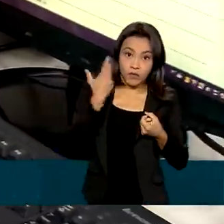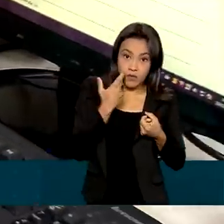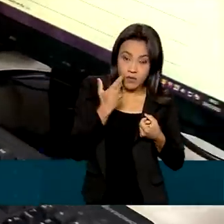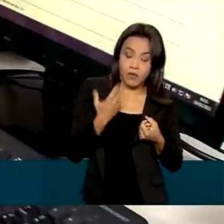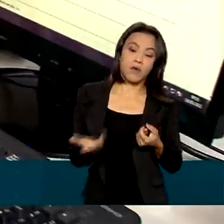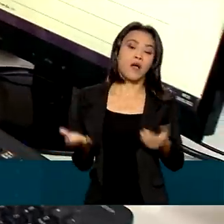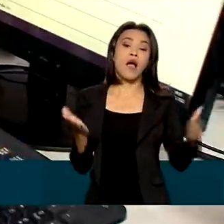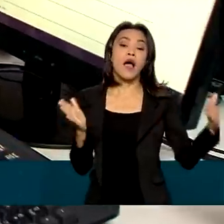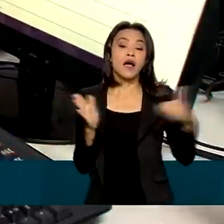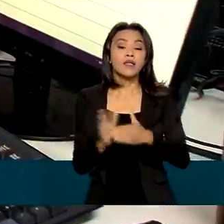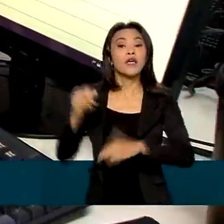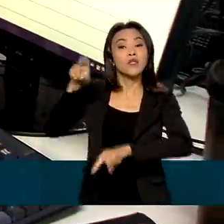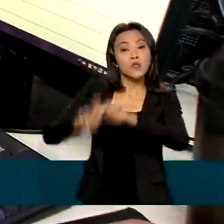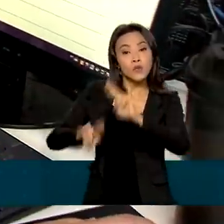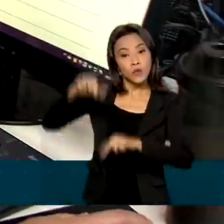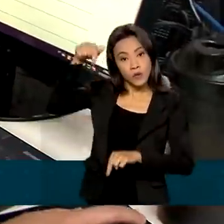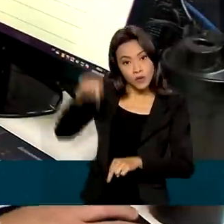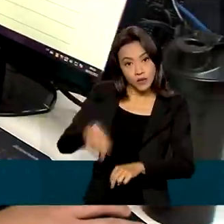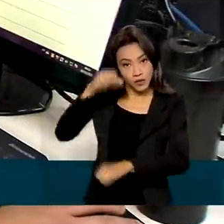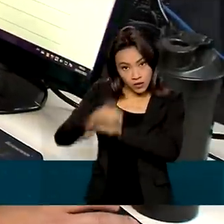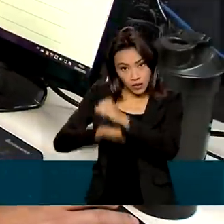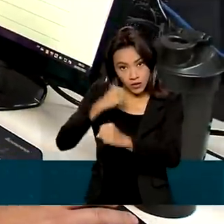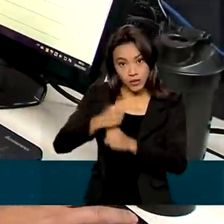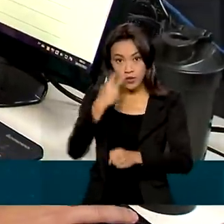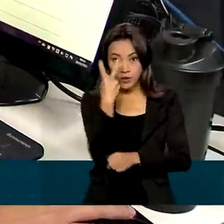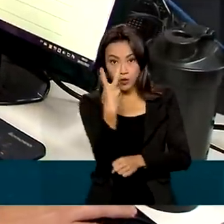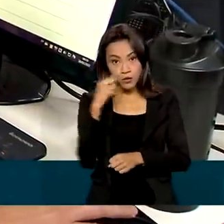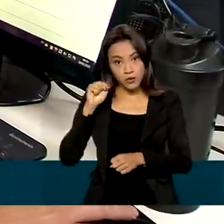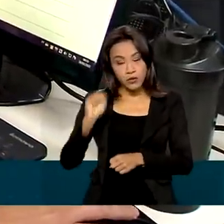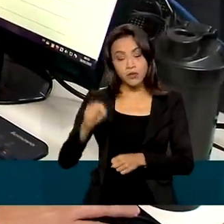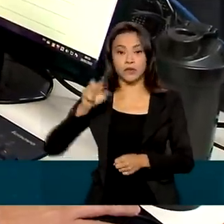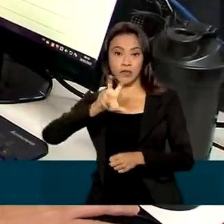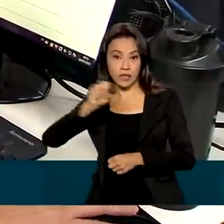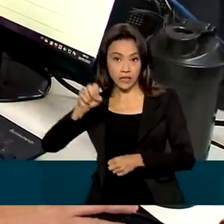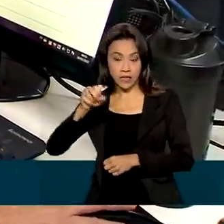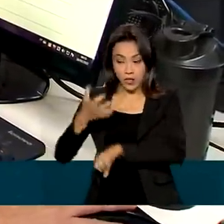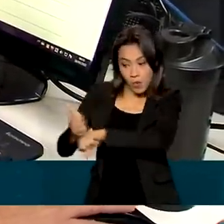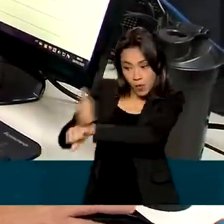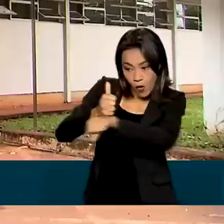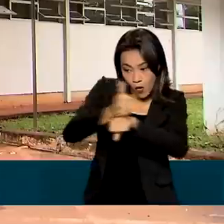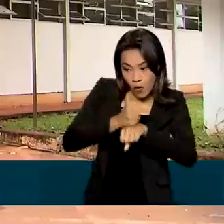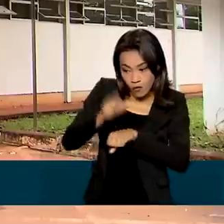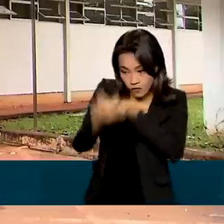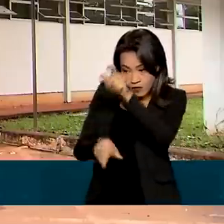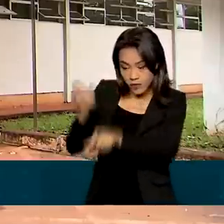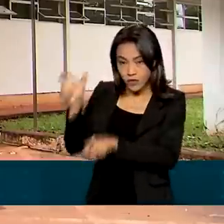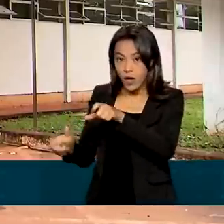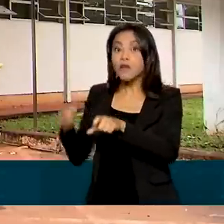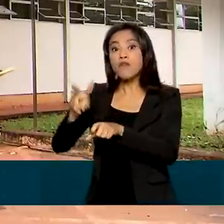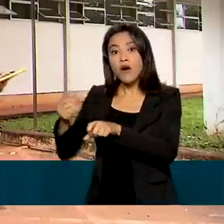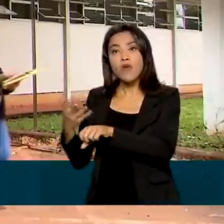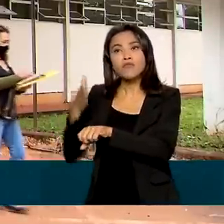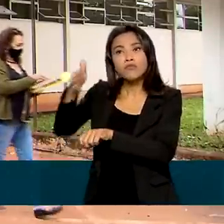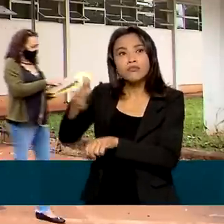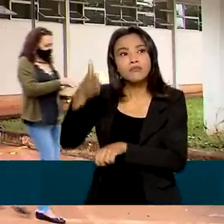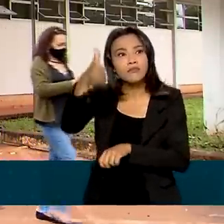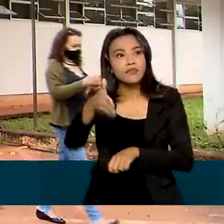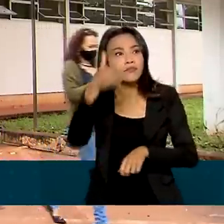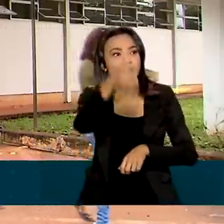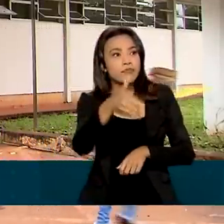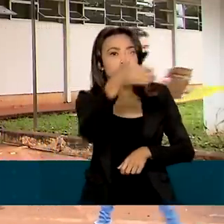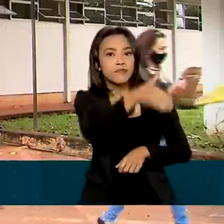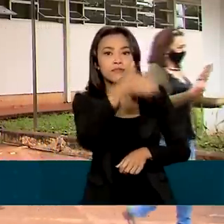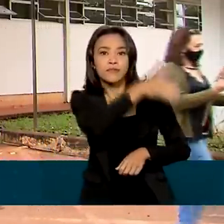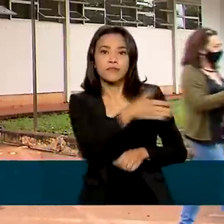Até junho deste ano, 2.500 profissionais da atenção primária à saúde vão visitar domicílios